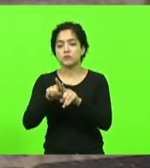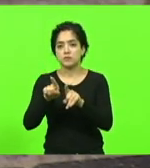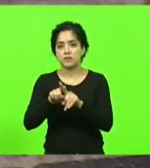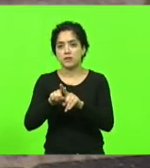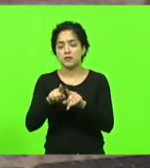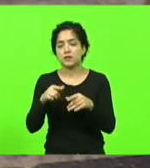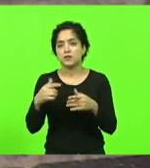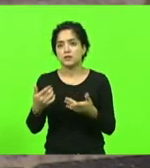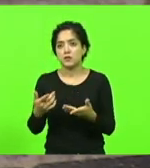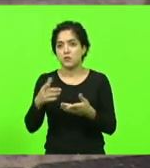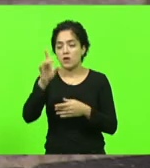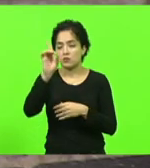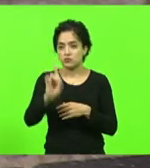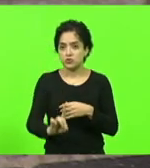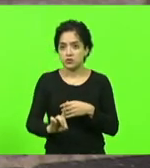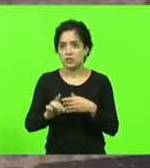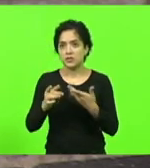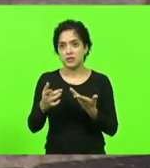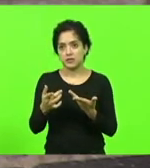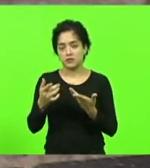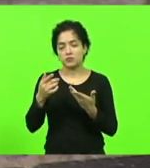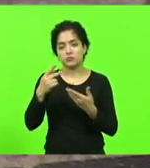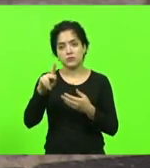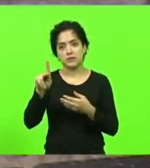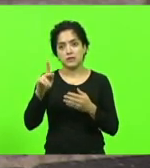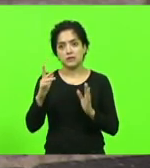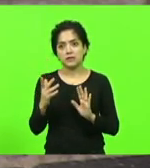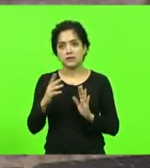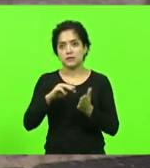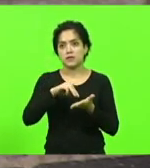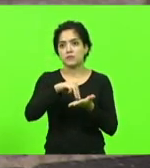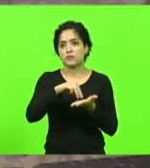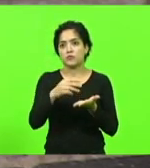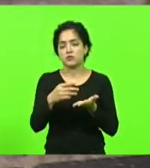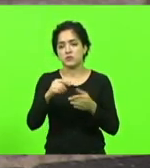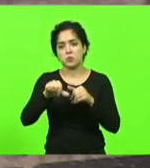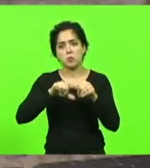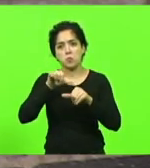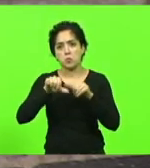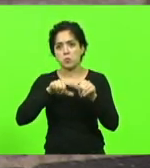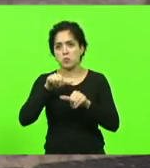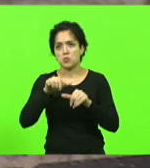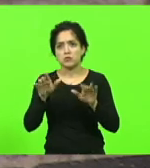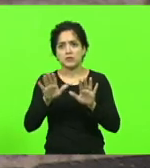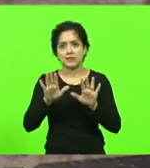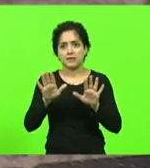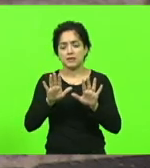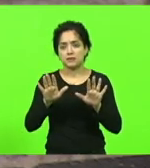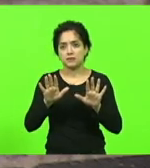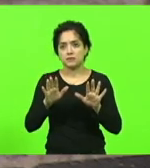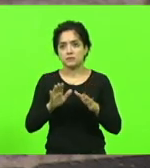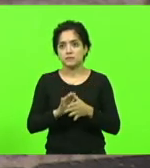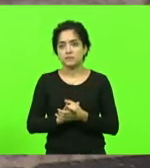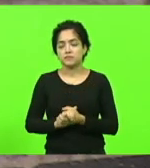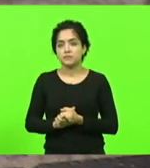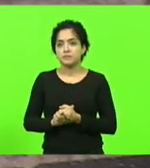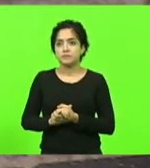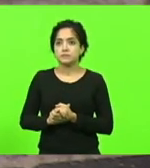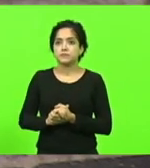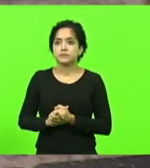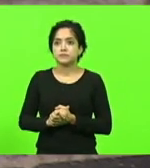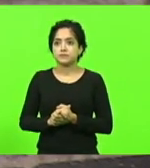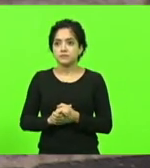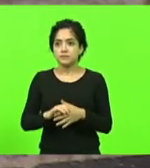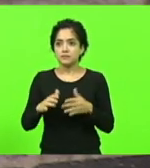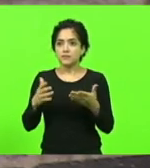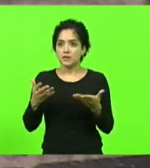Então, é o direito dele de fazer e a gente sabe que emoção no final não muda, não vai causar grandes problemas para ninguém. É